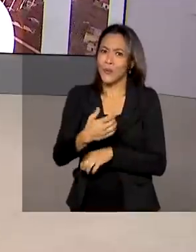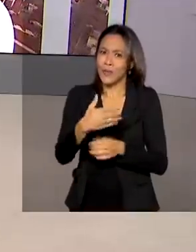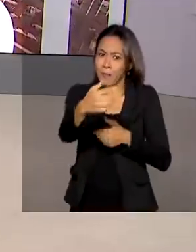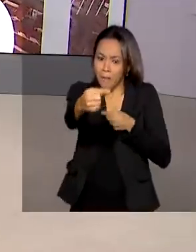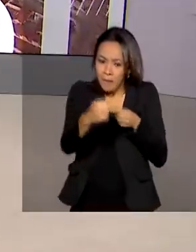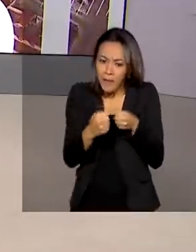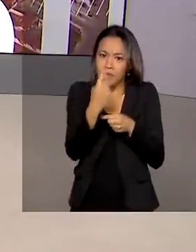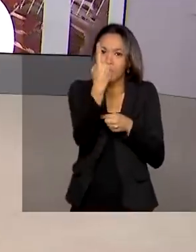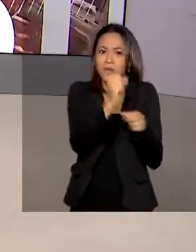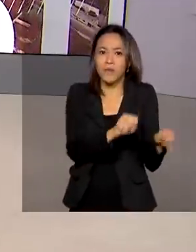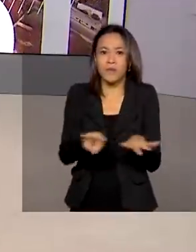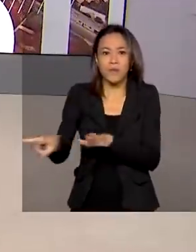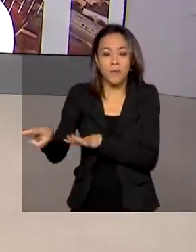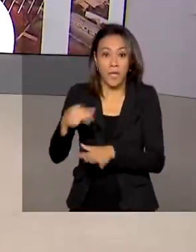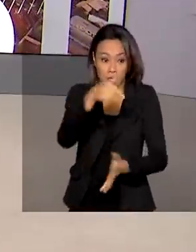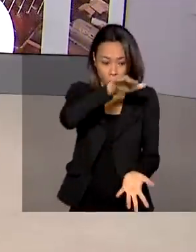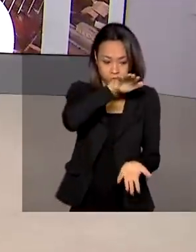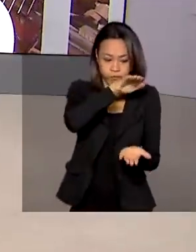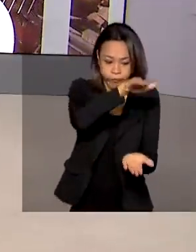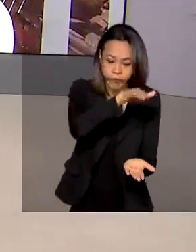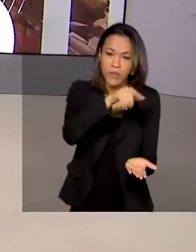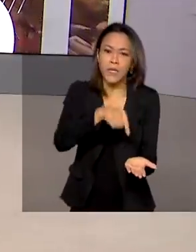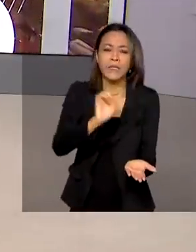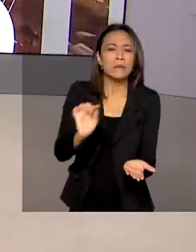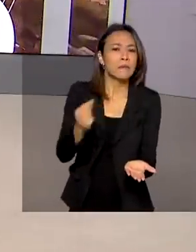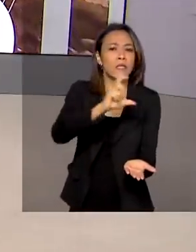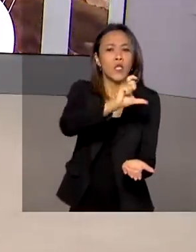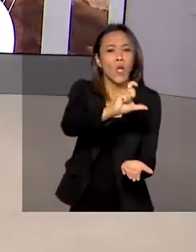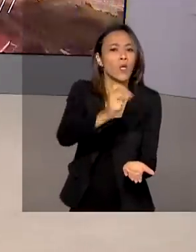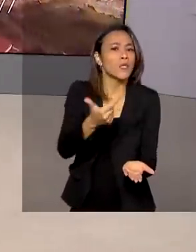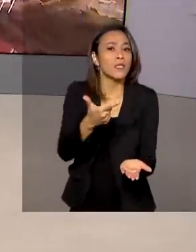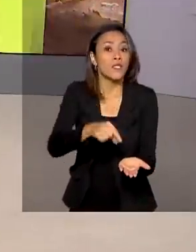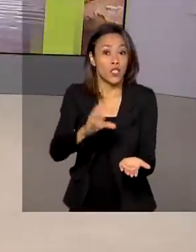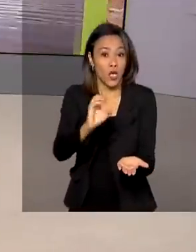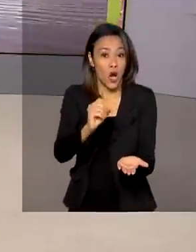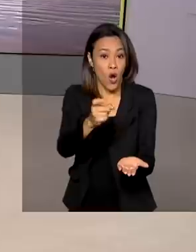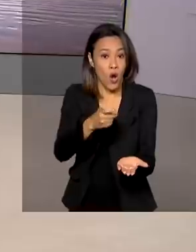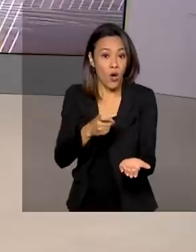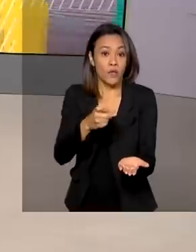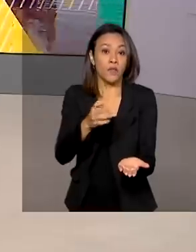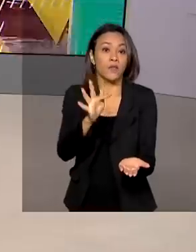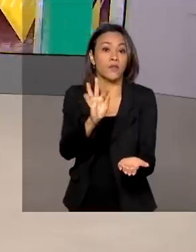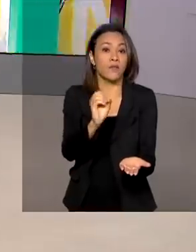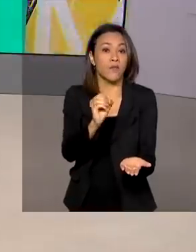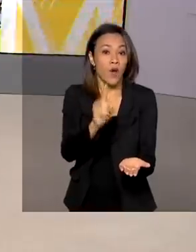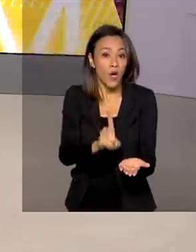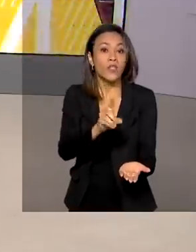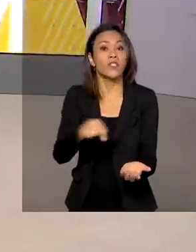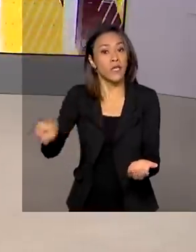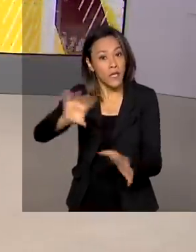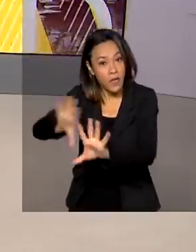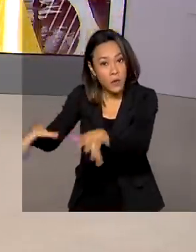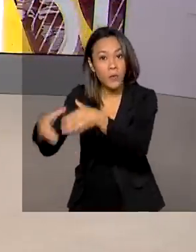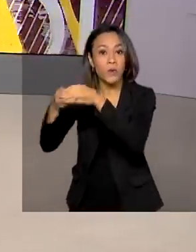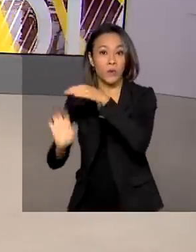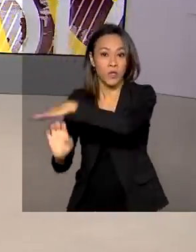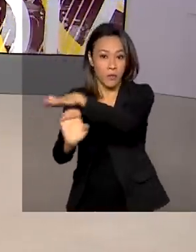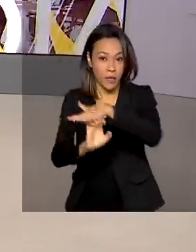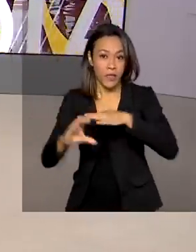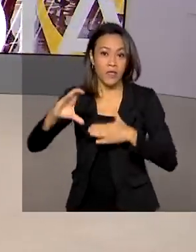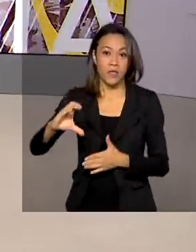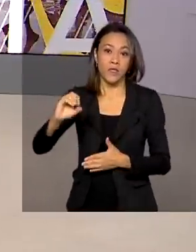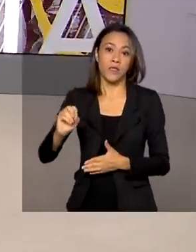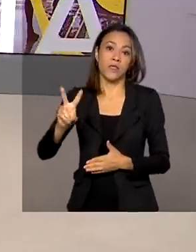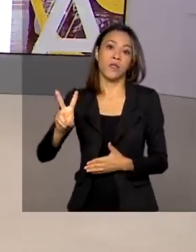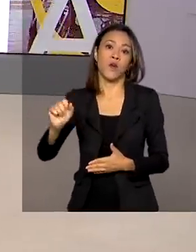semana. O lote conta com as primeiras doses da vacina de Oxford que chegaram do consórcio COVAX Facility, um